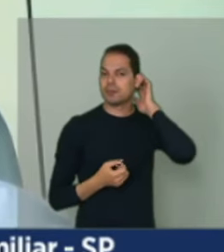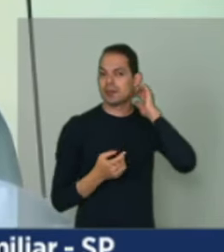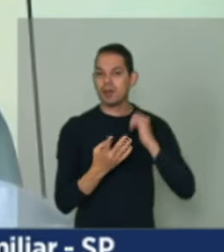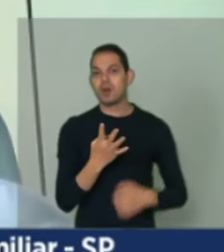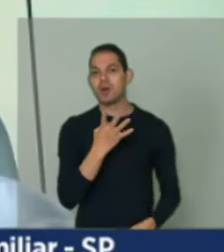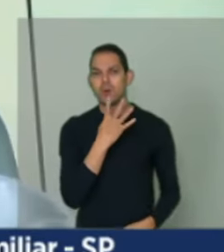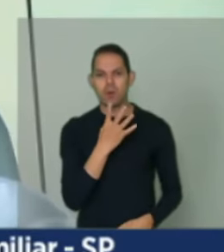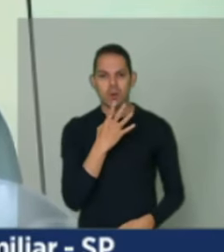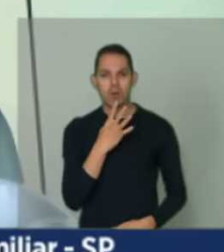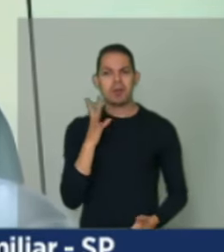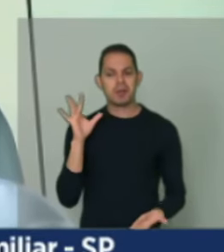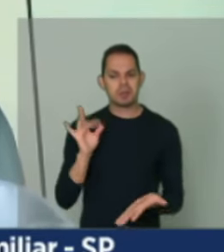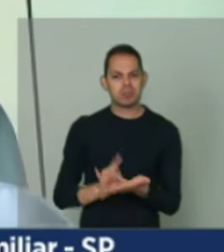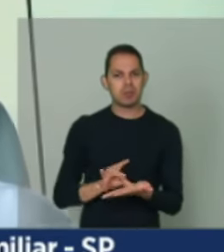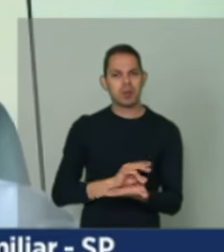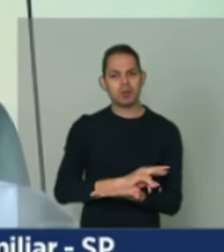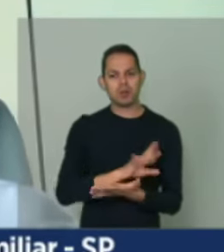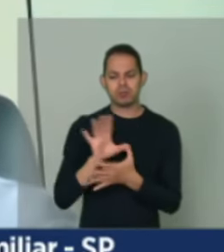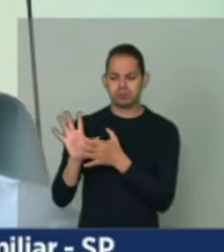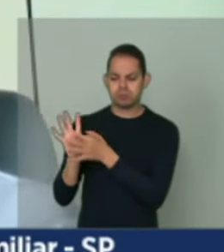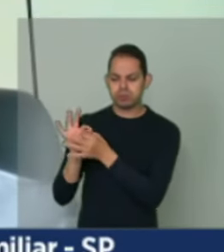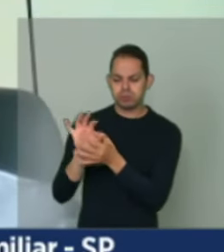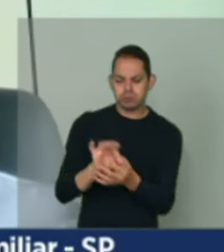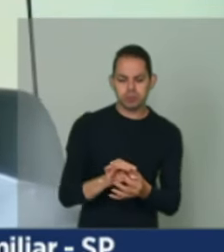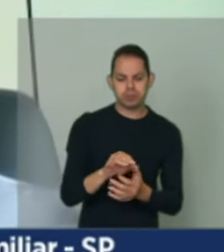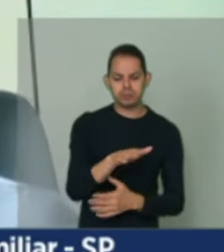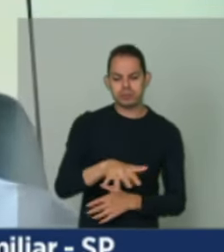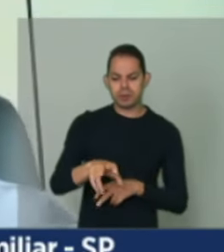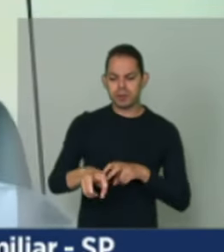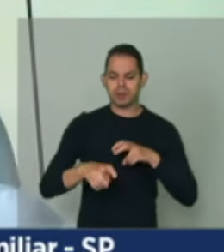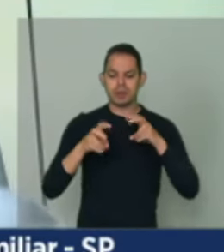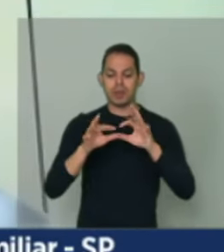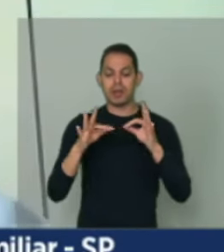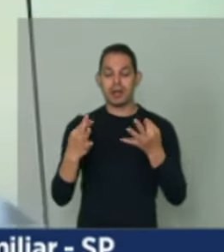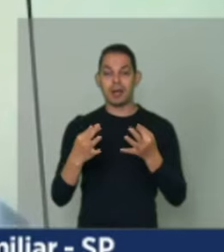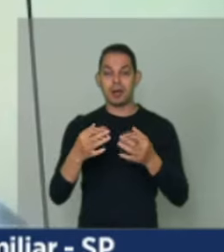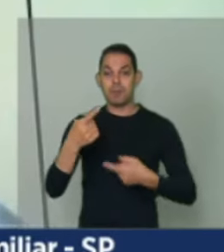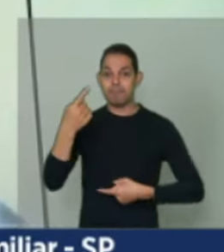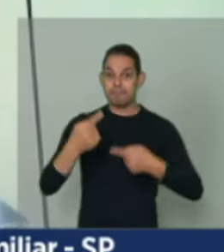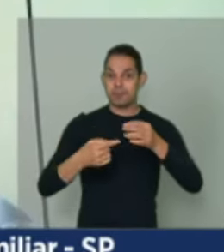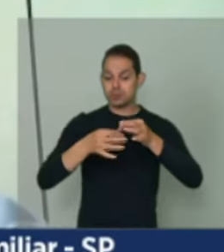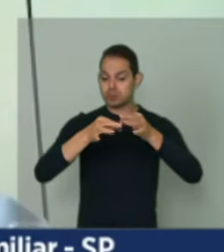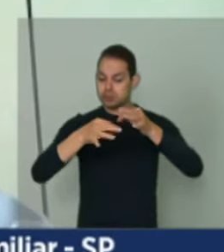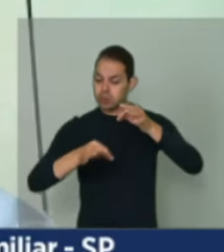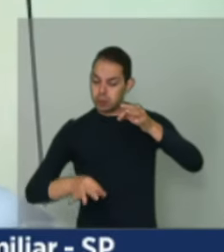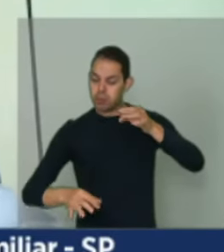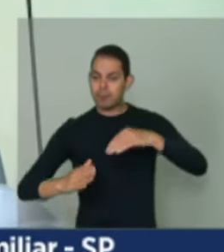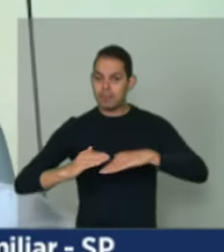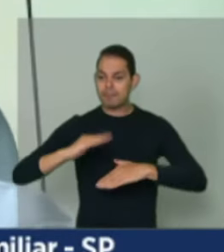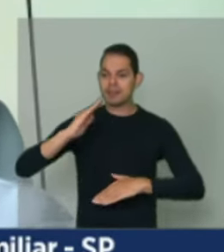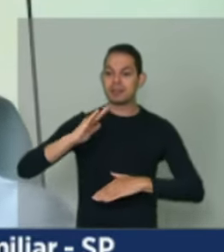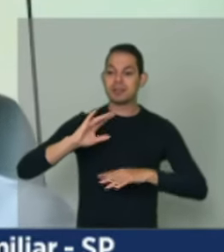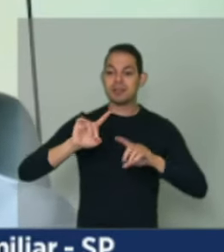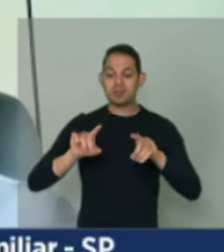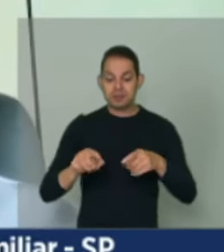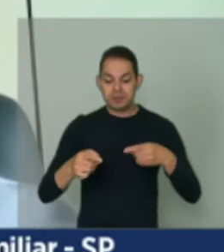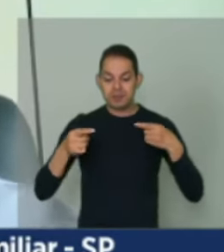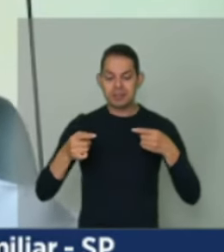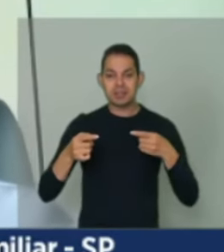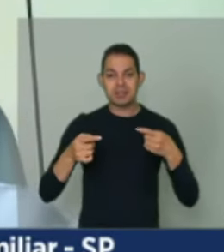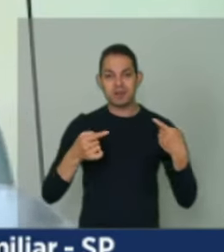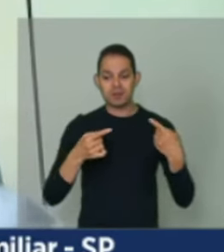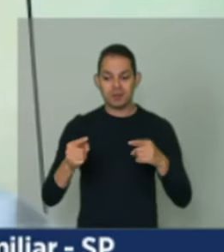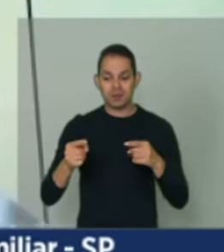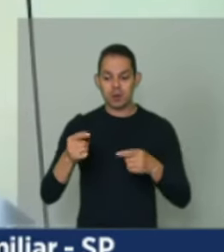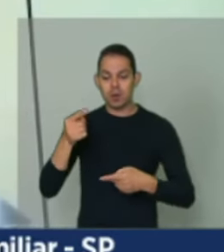realidade e levar isso para uma discussão mais ampla. Um grande desafio para o agricultor familiar